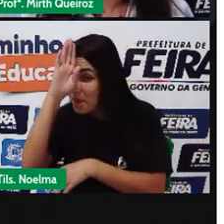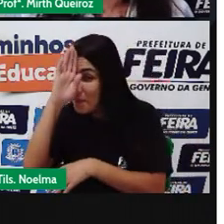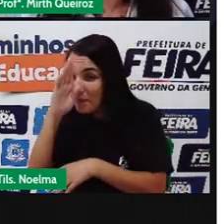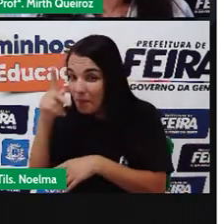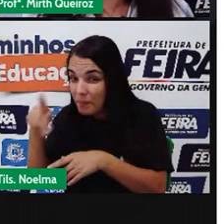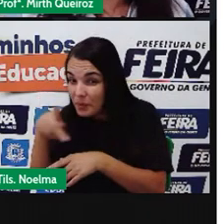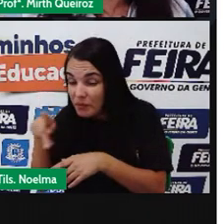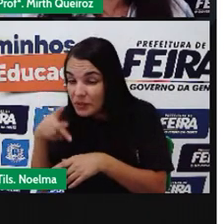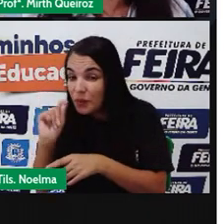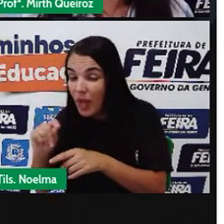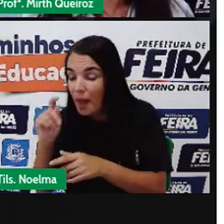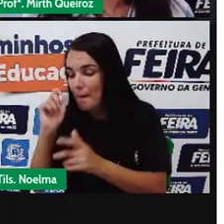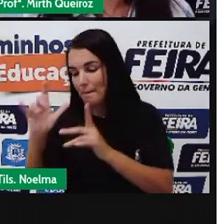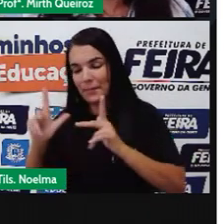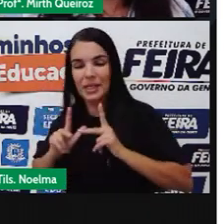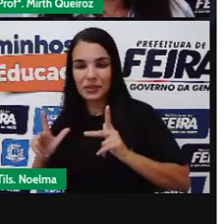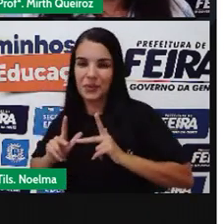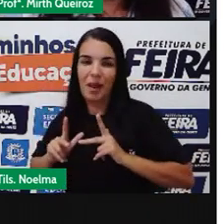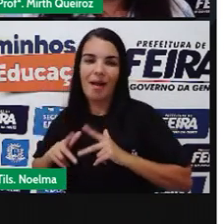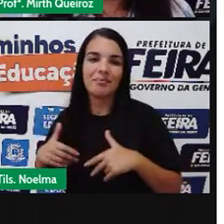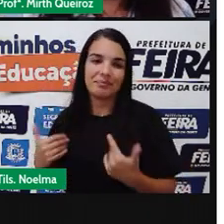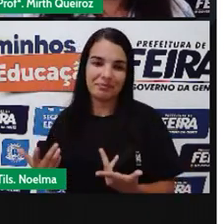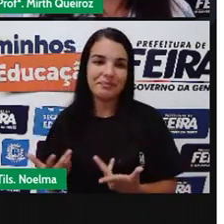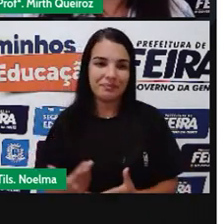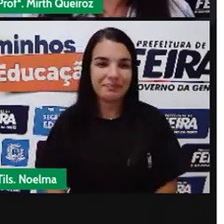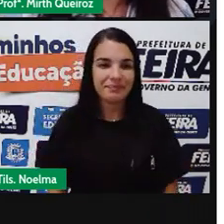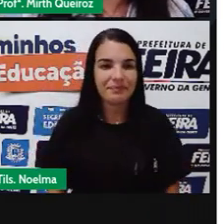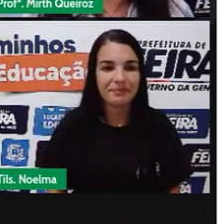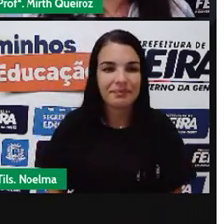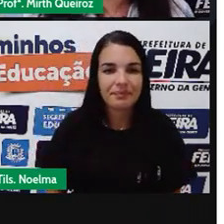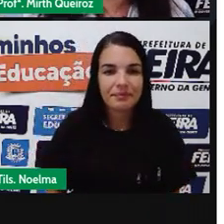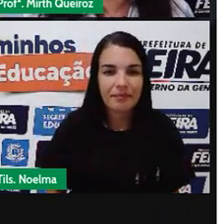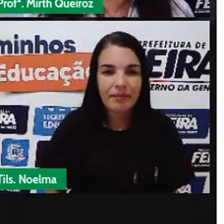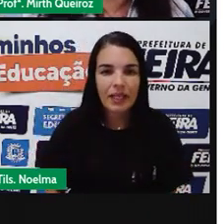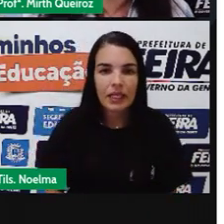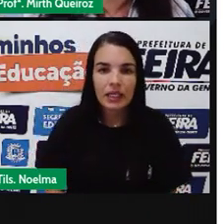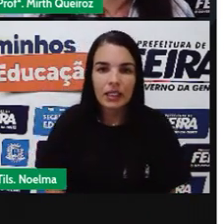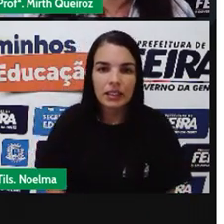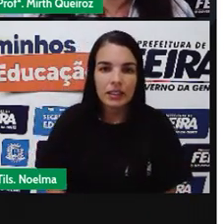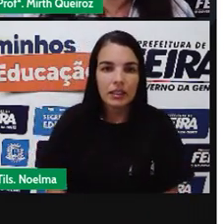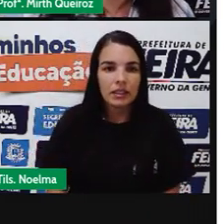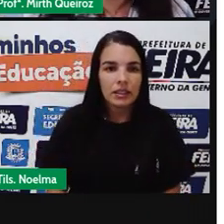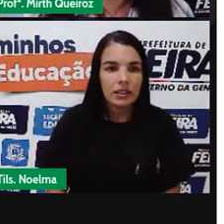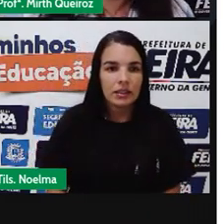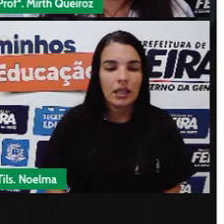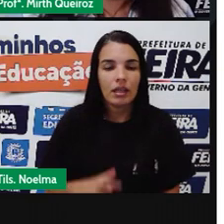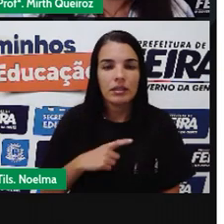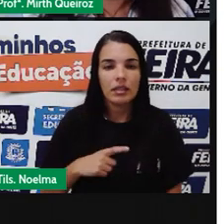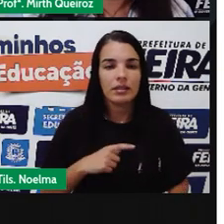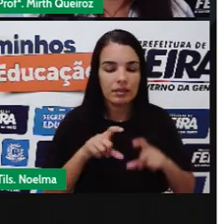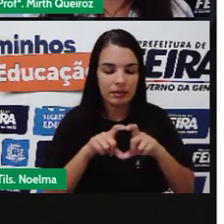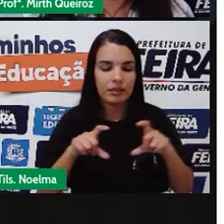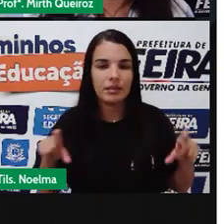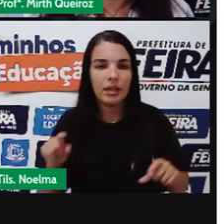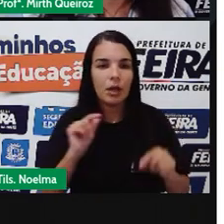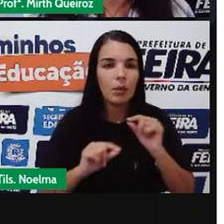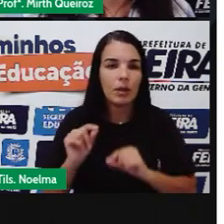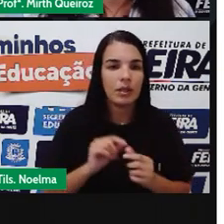As escolas Particulares E aqui a gente Tem uma Chargezinha Né